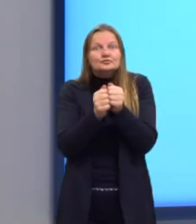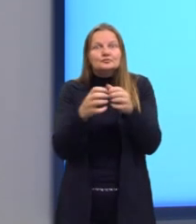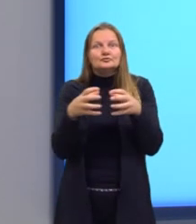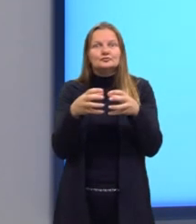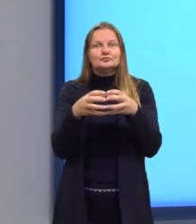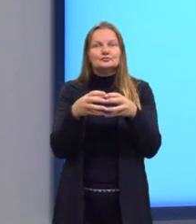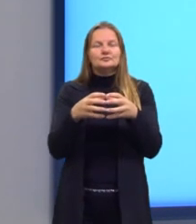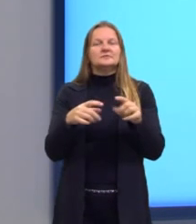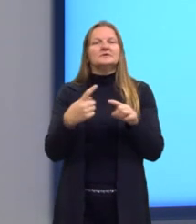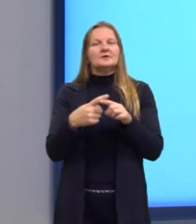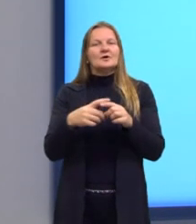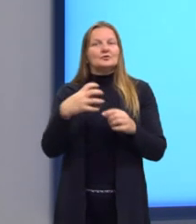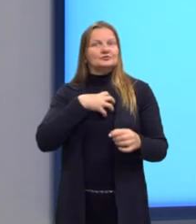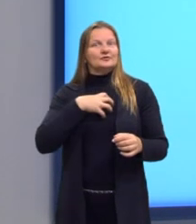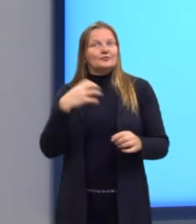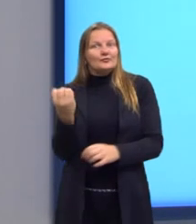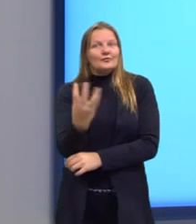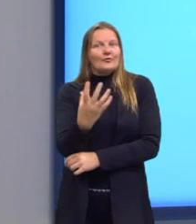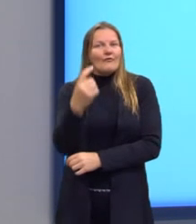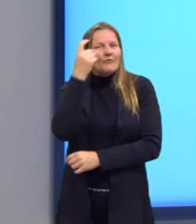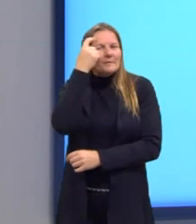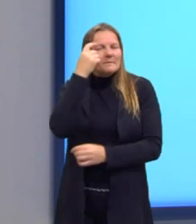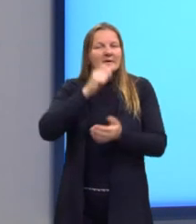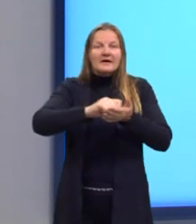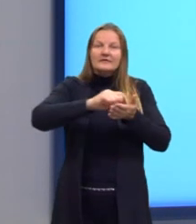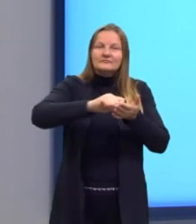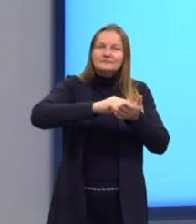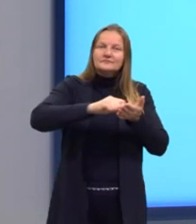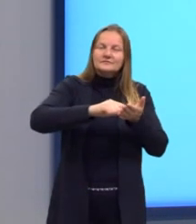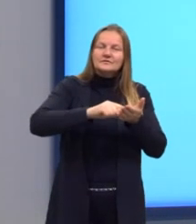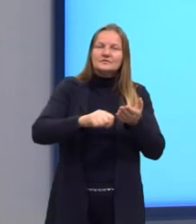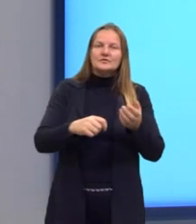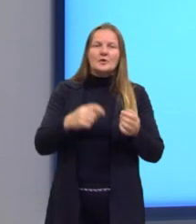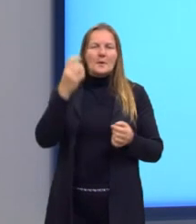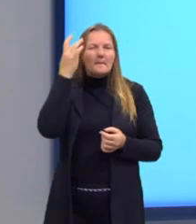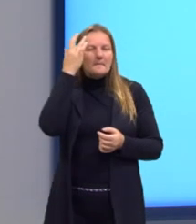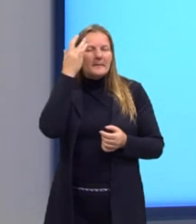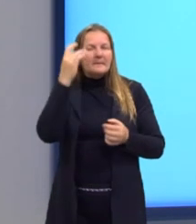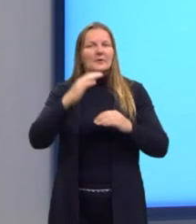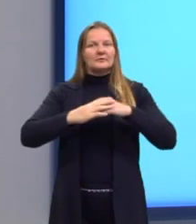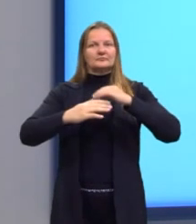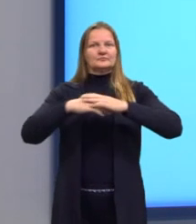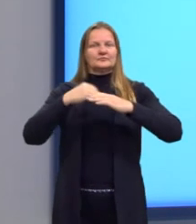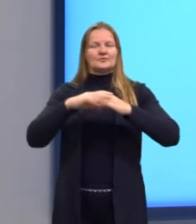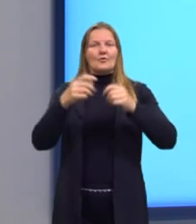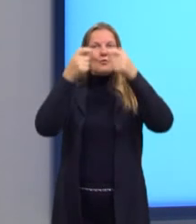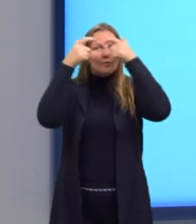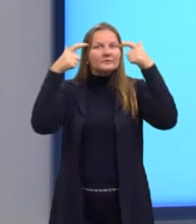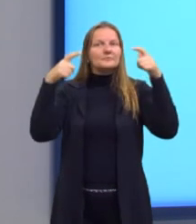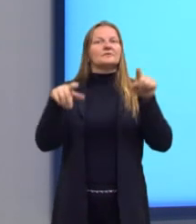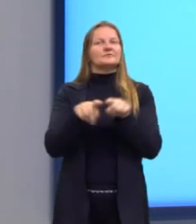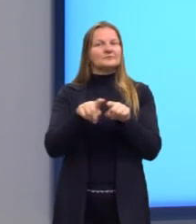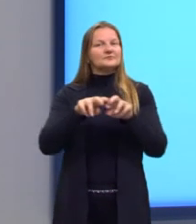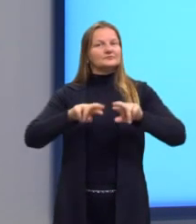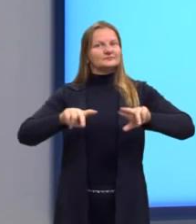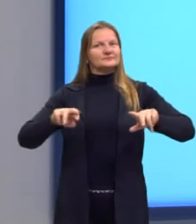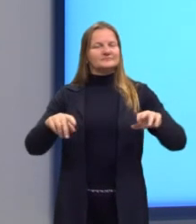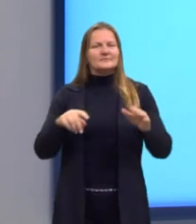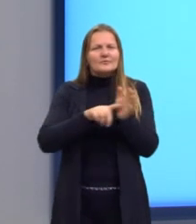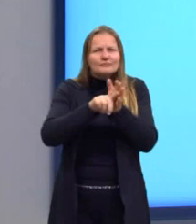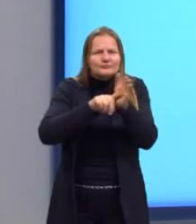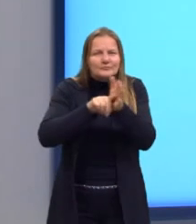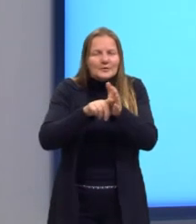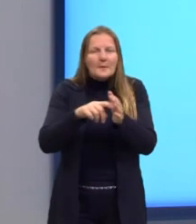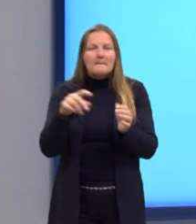Isso é um jeito novo de pensar a escrita, de construir memória e o próprio conhecimento. Analisa uma